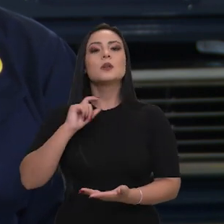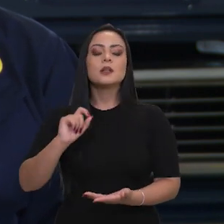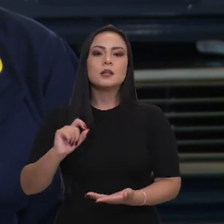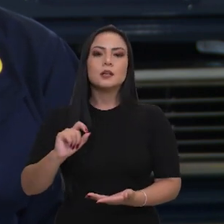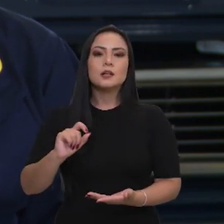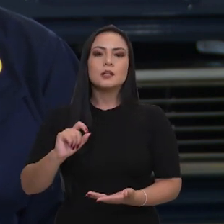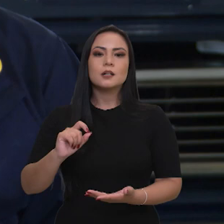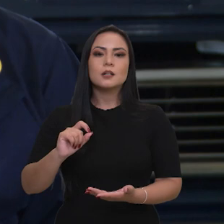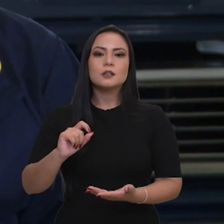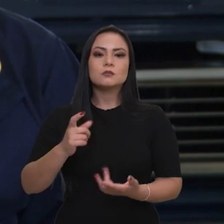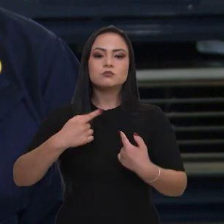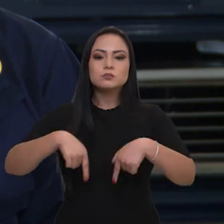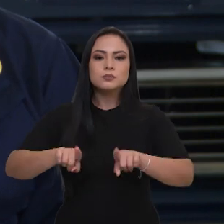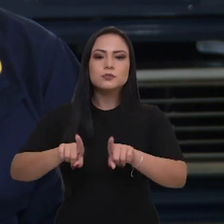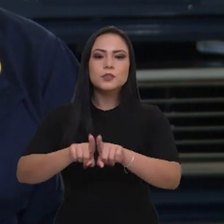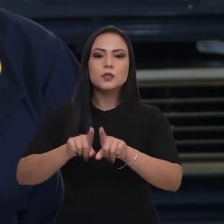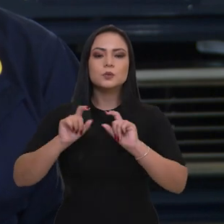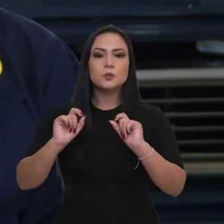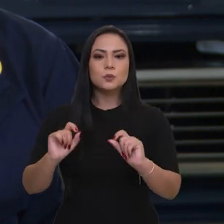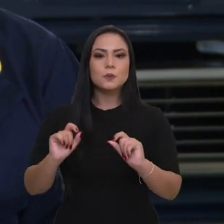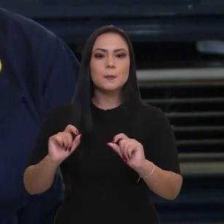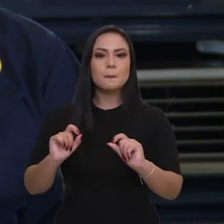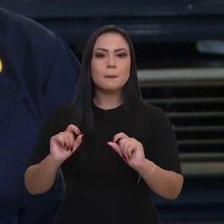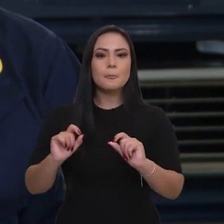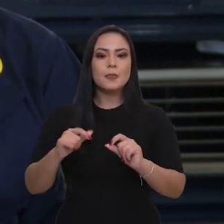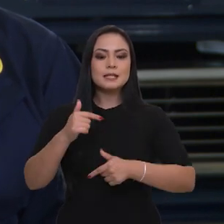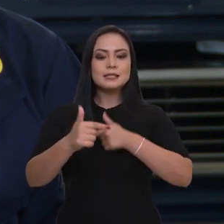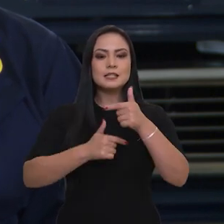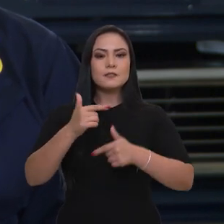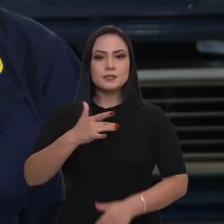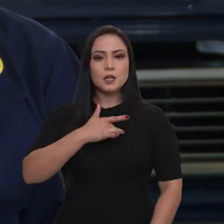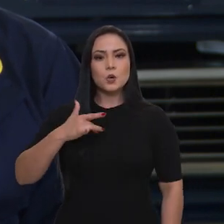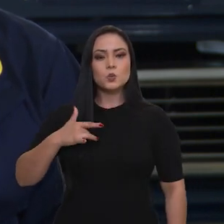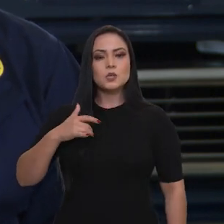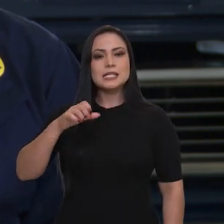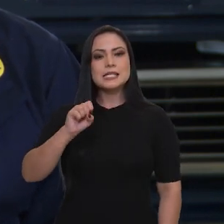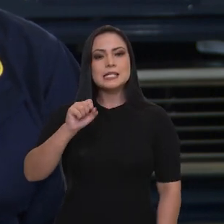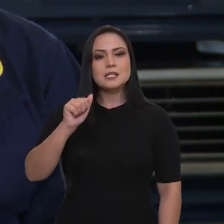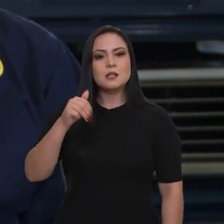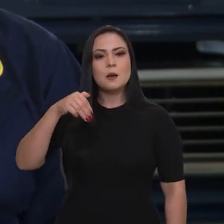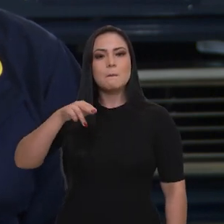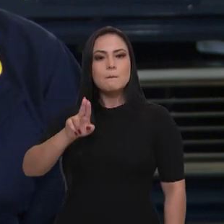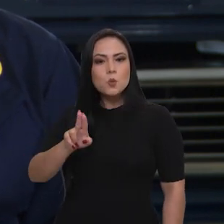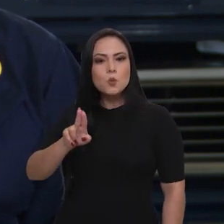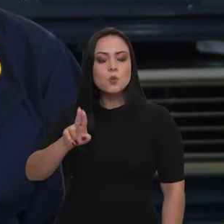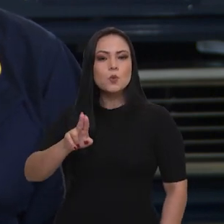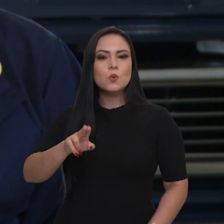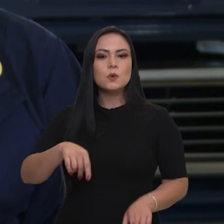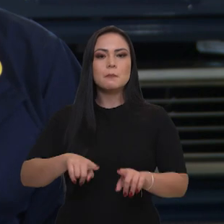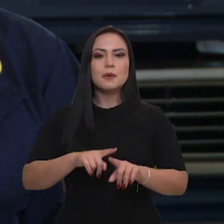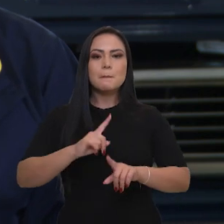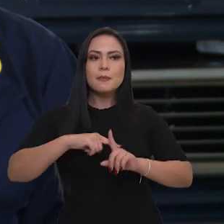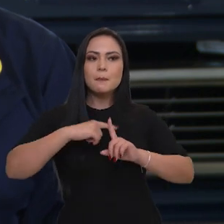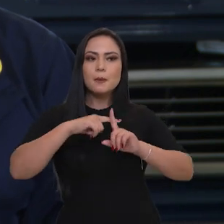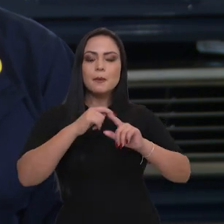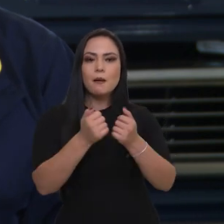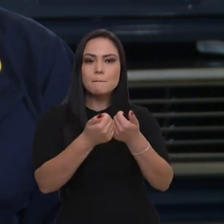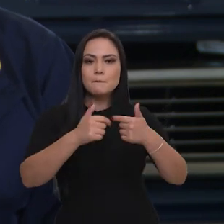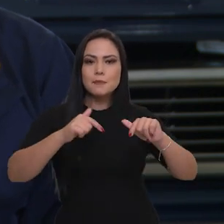os serviços de saúde, com o SAMU e cada vez que a gente vai ampliando, a gente vai criando